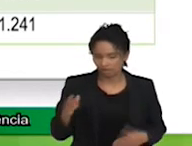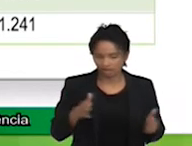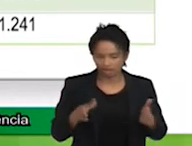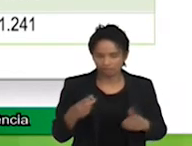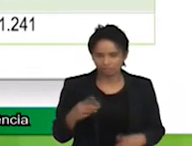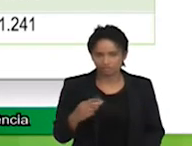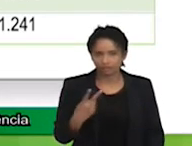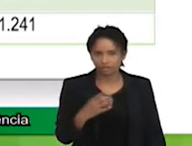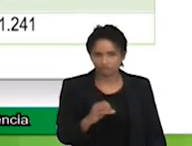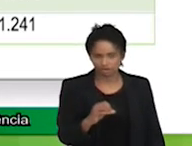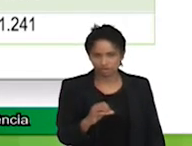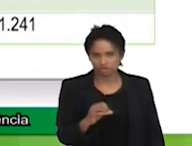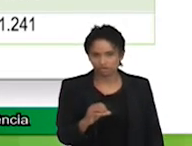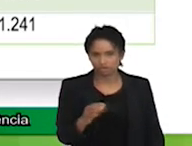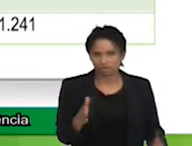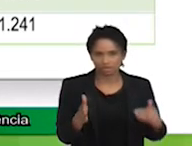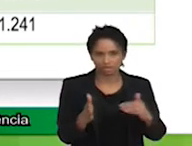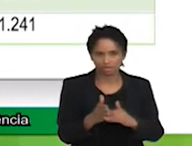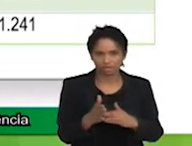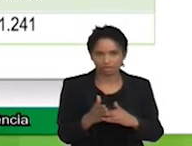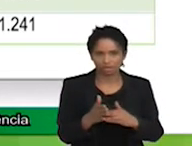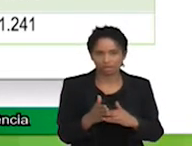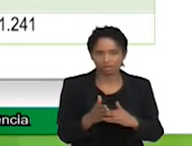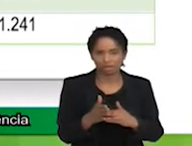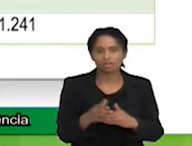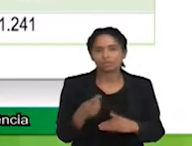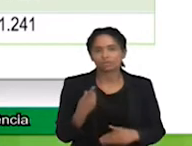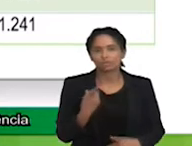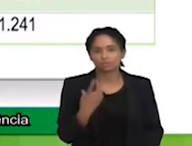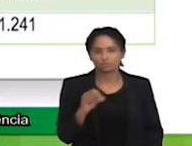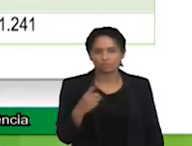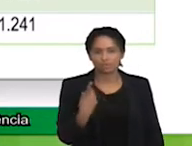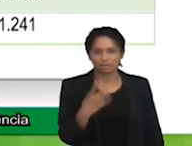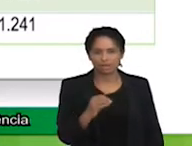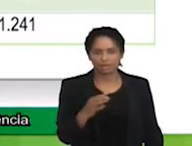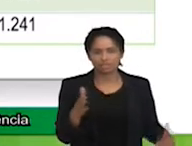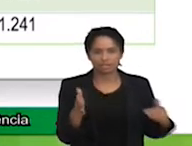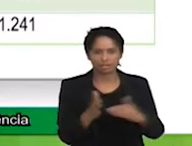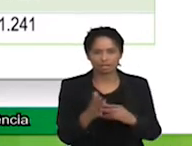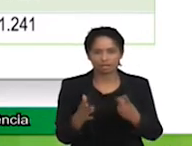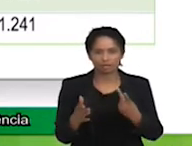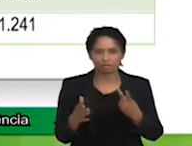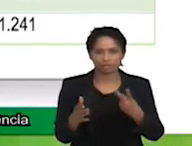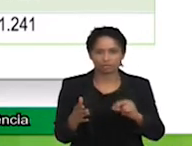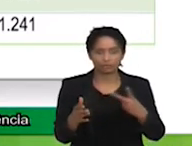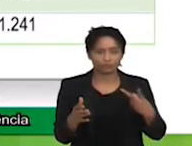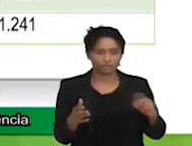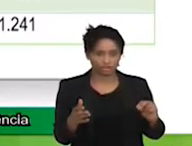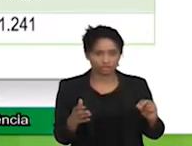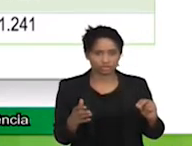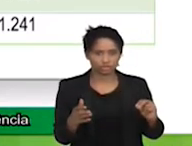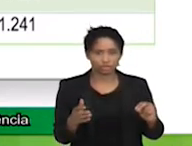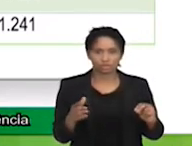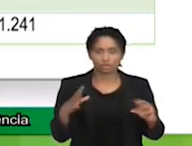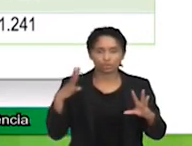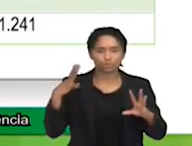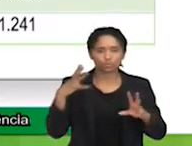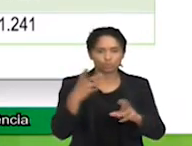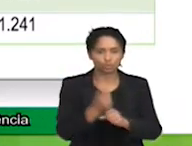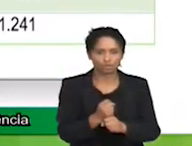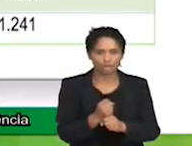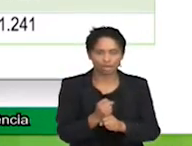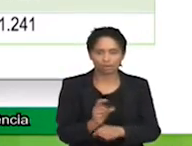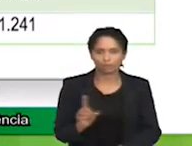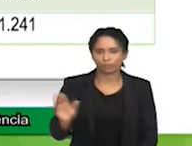669.944 pessoas. A população do